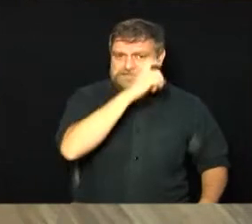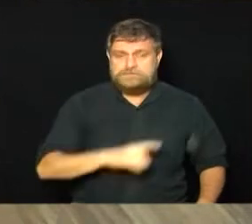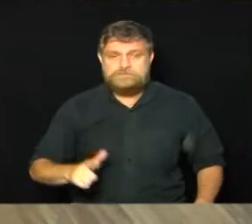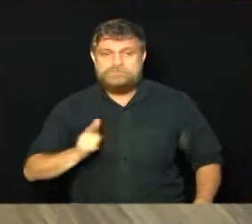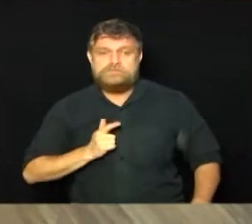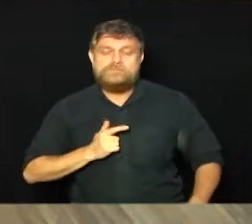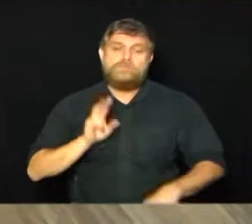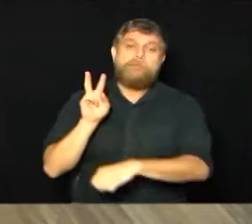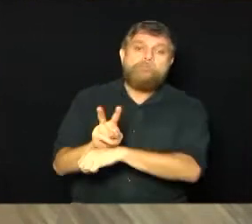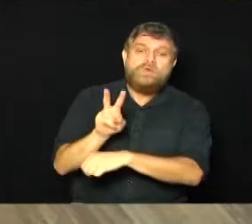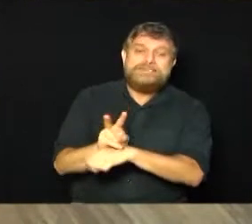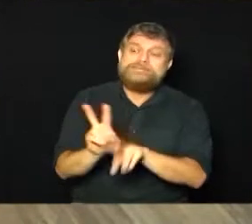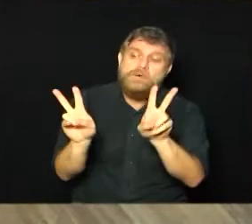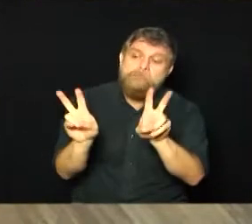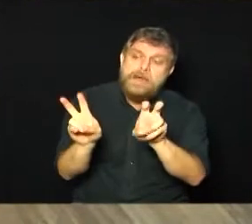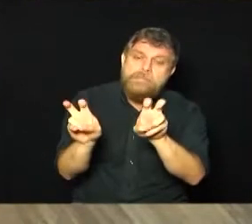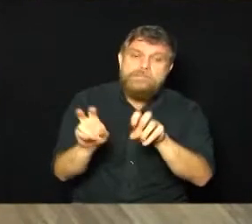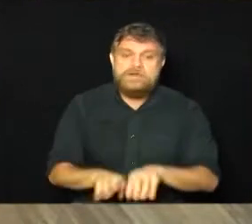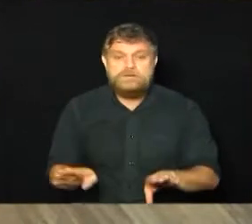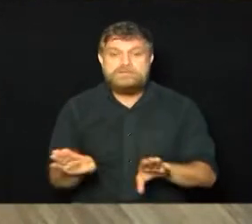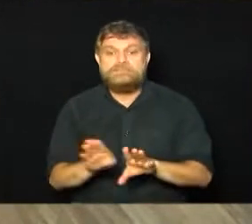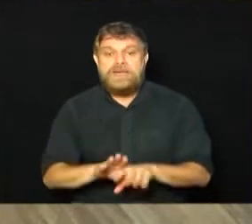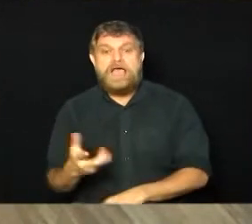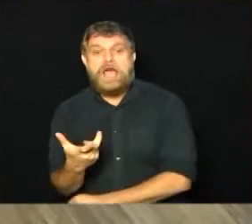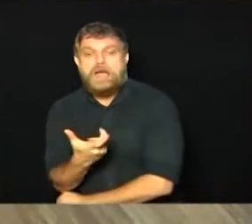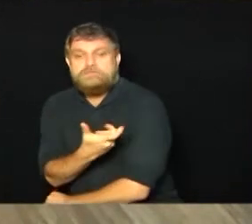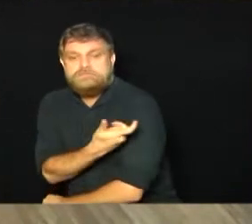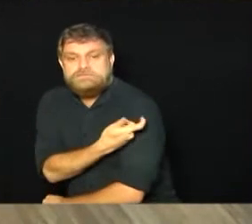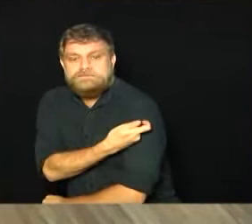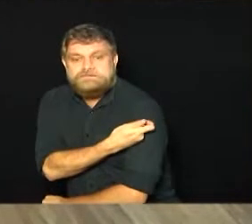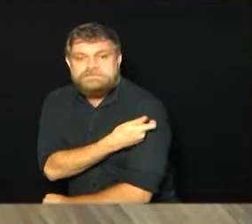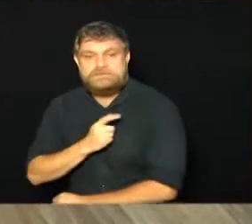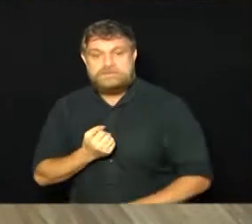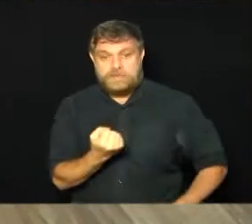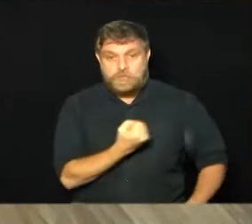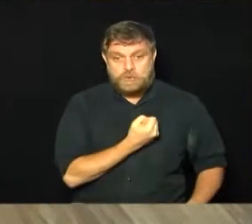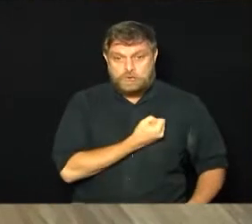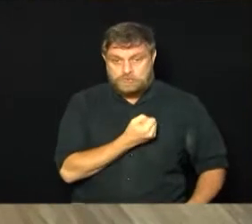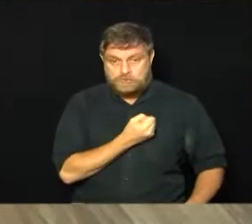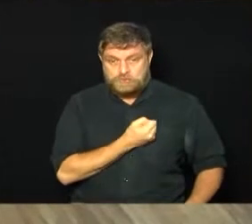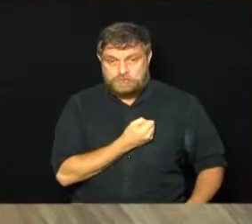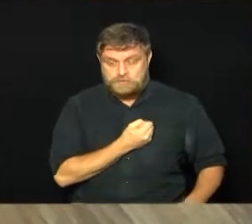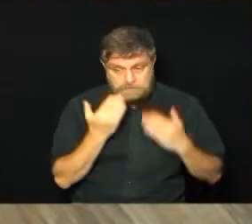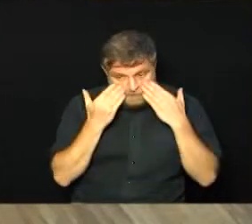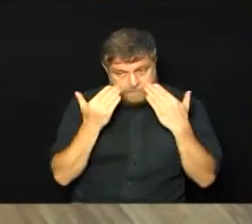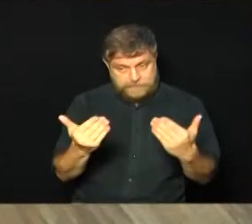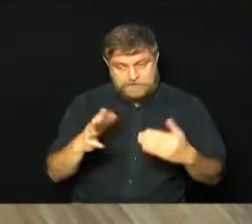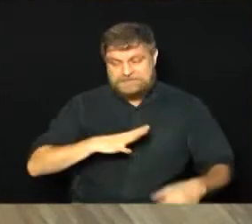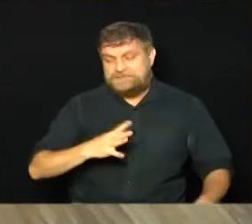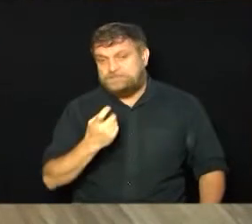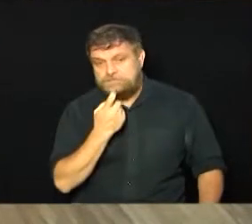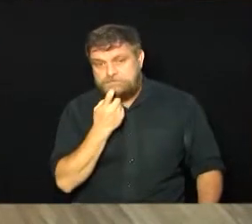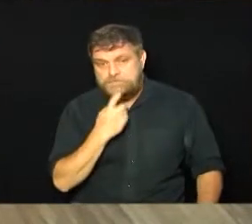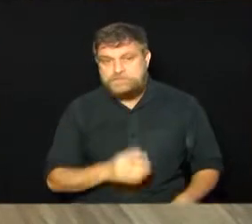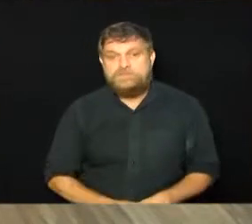proteção, gente tem que falar aqui sobre vacina. Vacina, nós temos números atualizados também da vacinação no nosso município. A